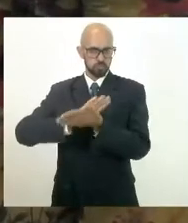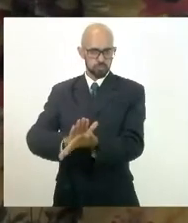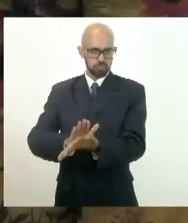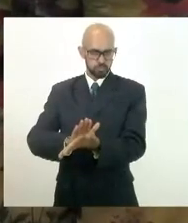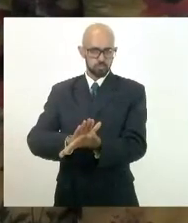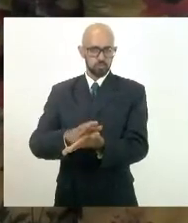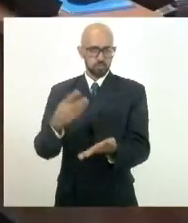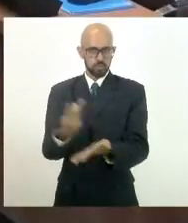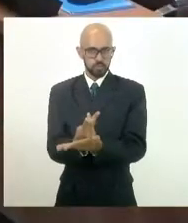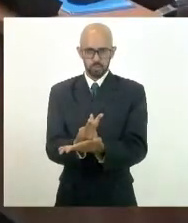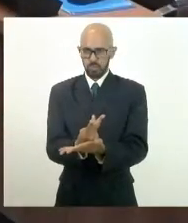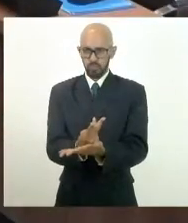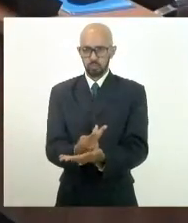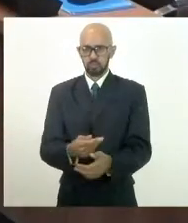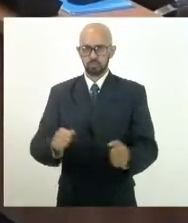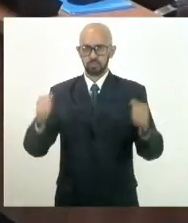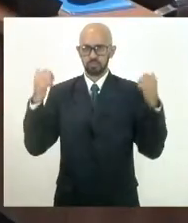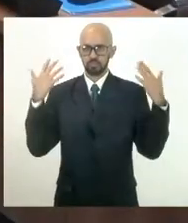barbárie.